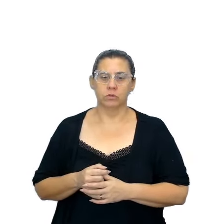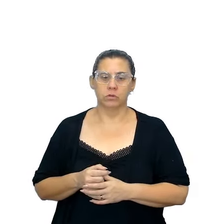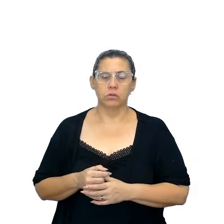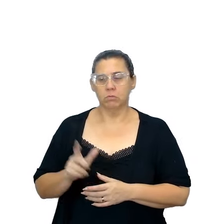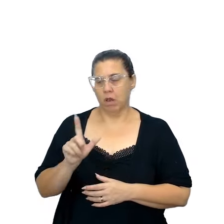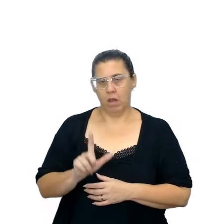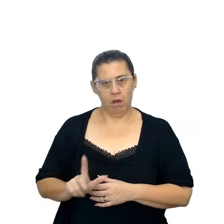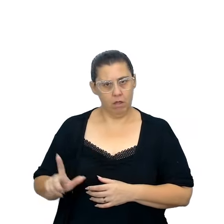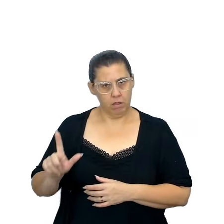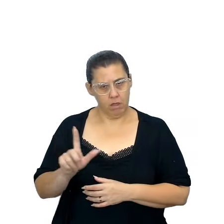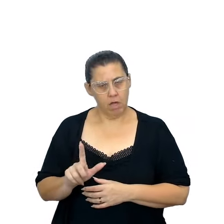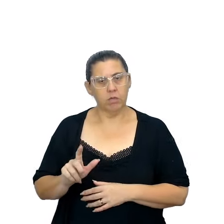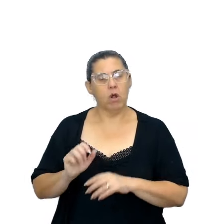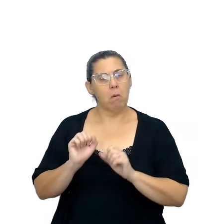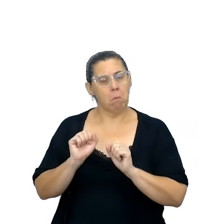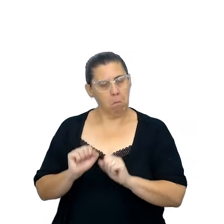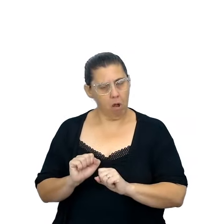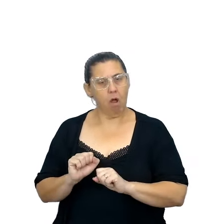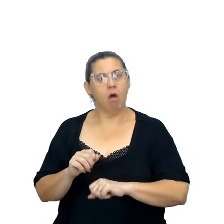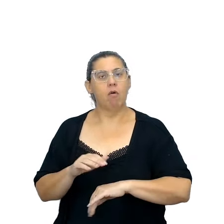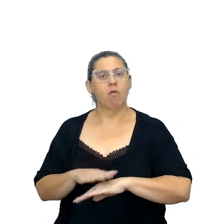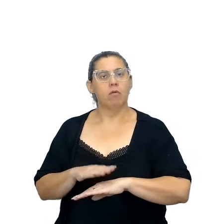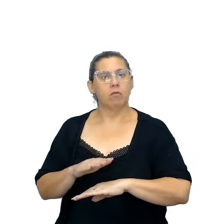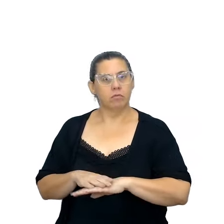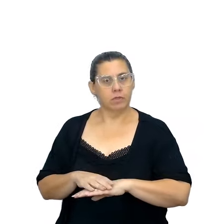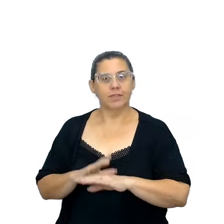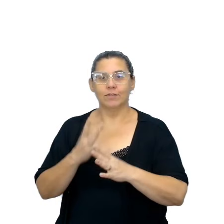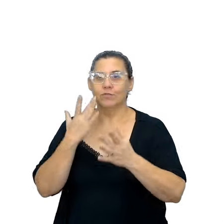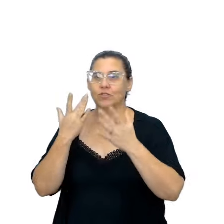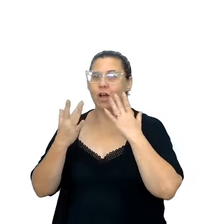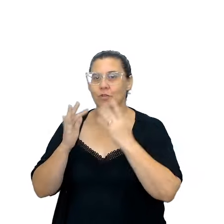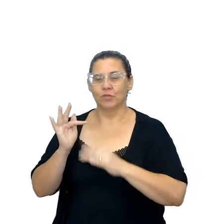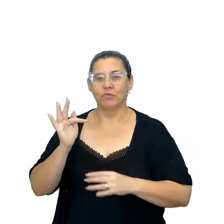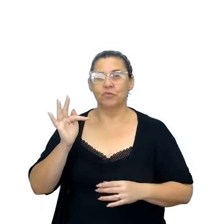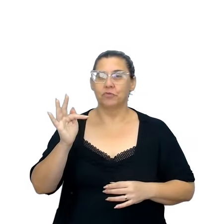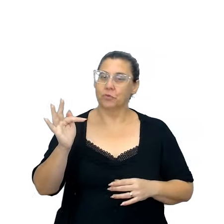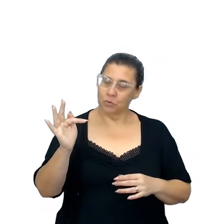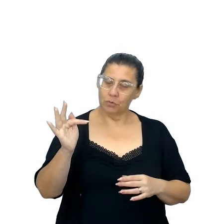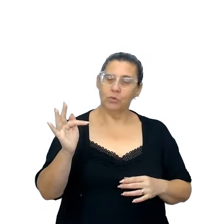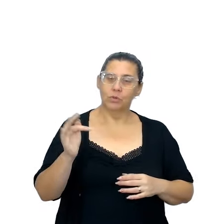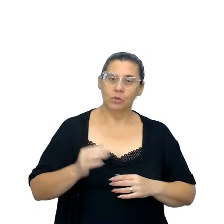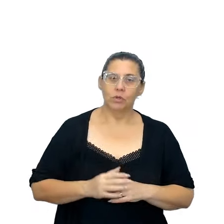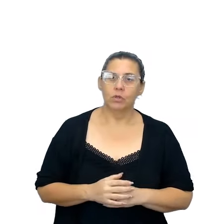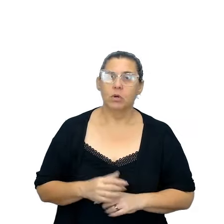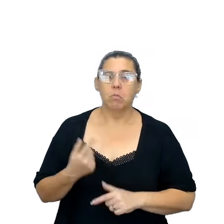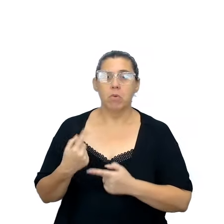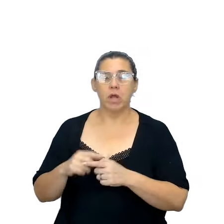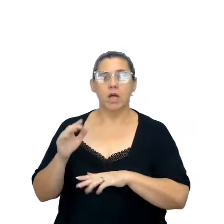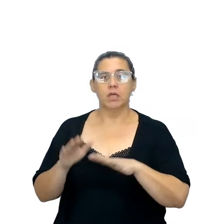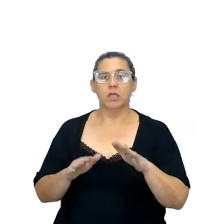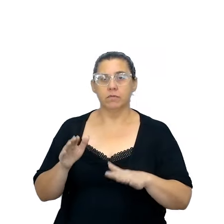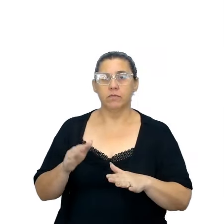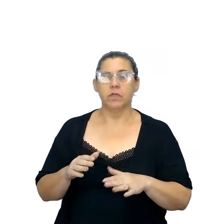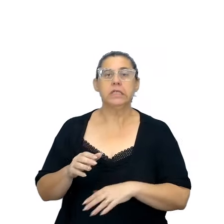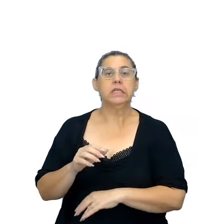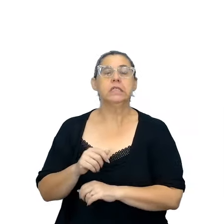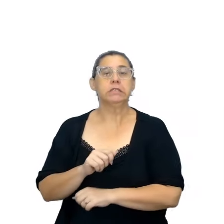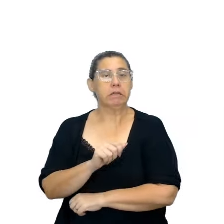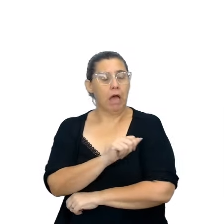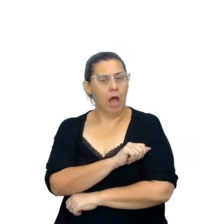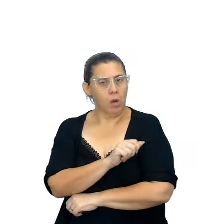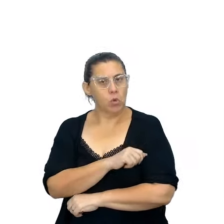literária, em que se possa ali tornar uma peça teatral, que muitas vezes os estudantes gostam muito, né, de